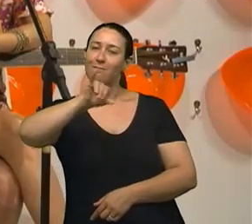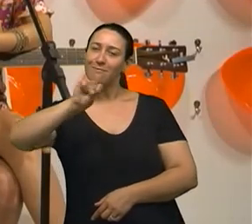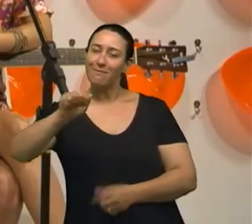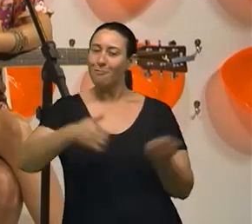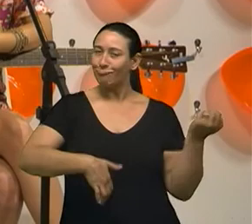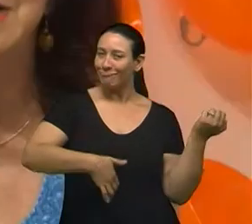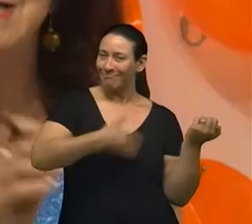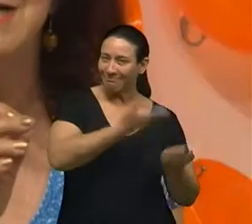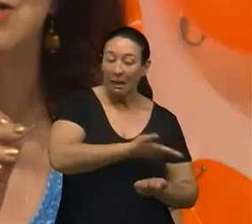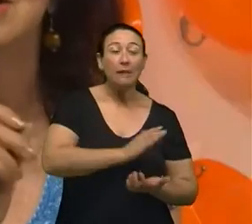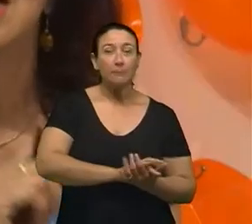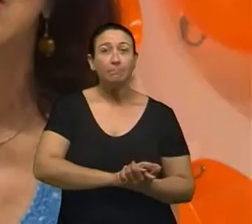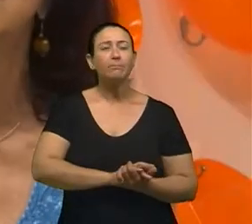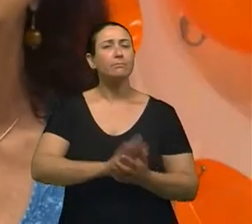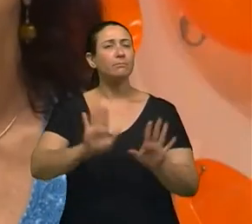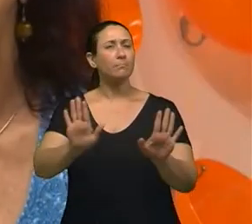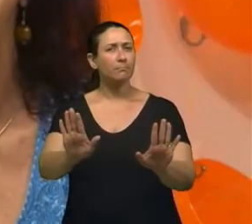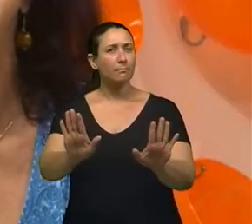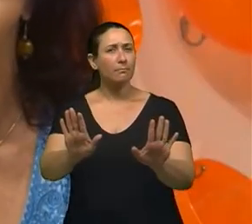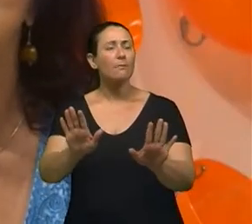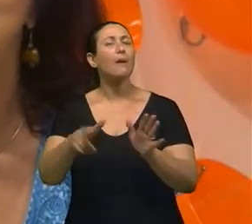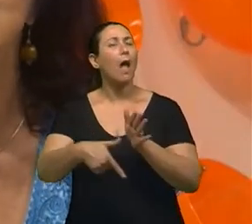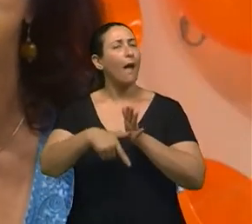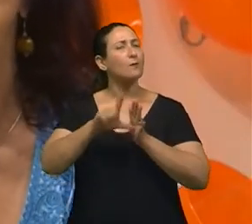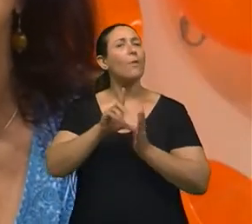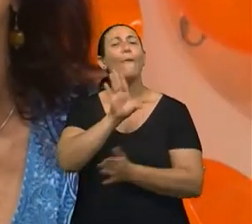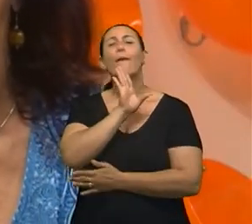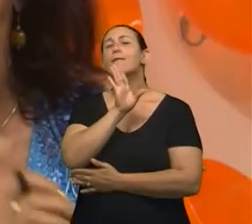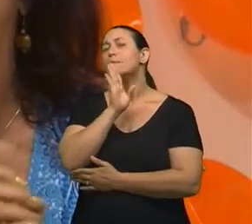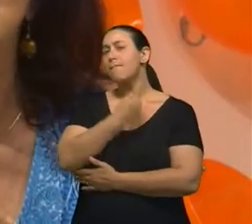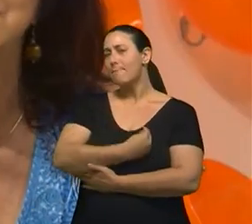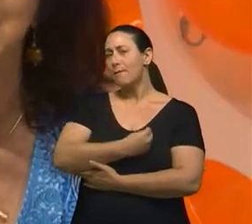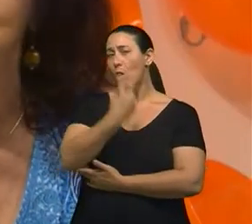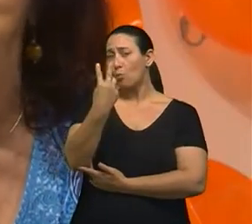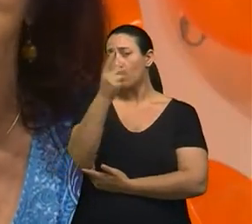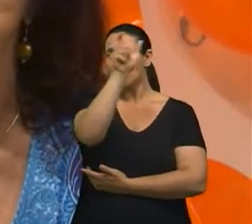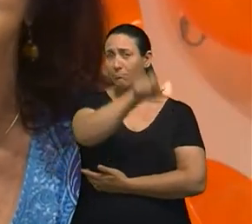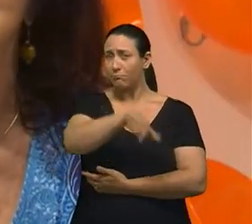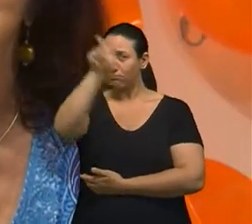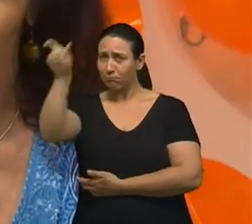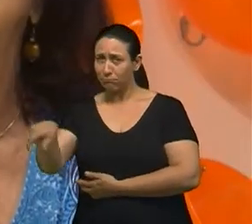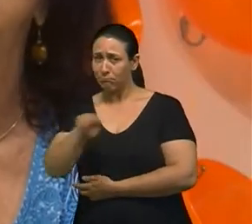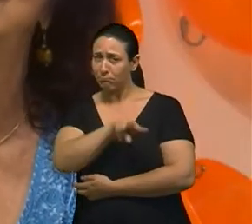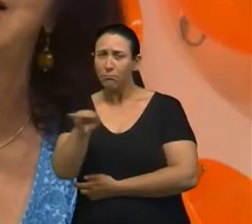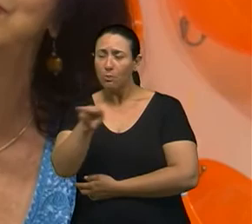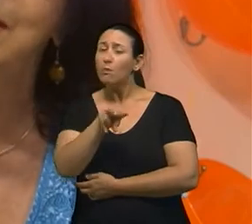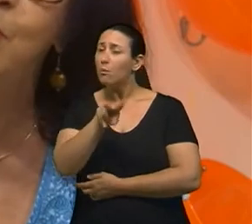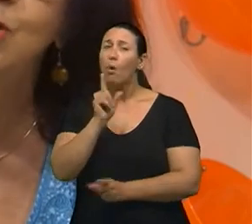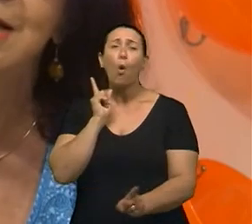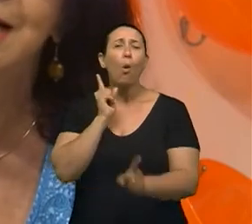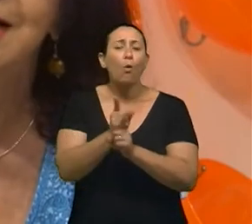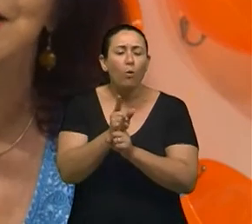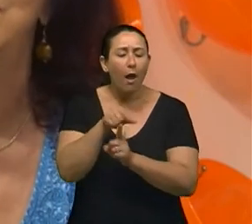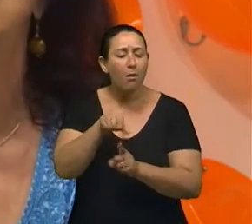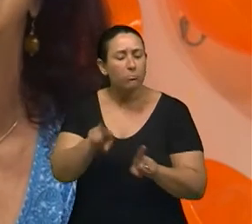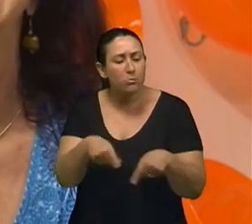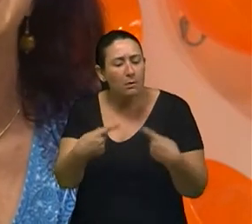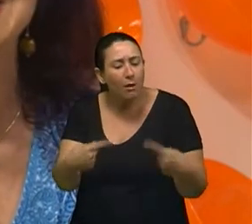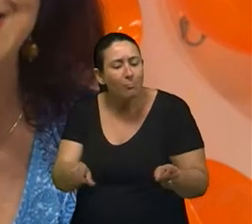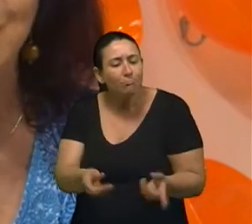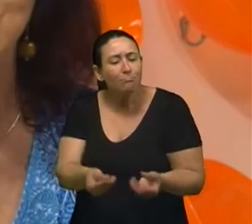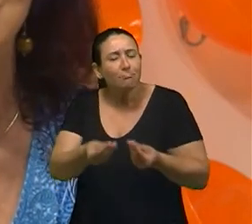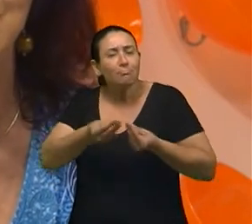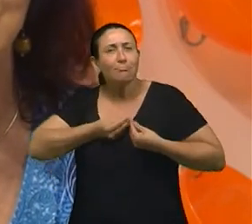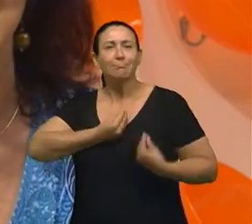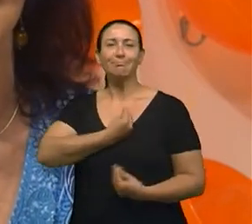Mombelli. Mas antes, nós vamos conhecer a história de vida de dois personagens que encontraram na música uma